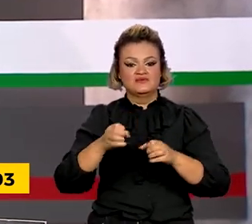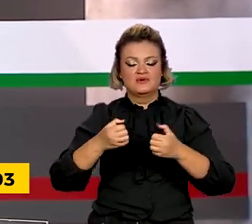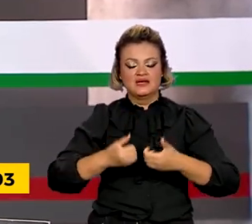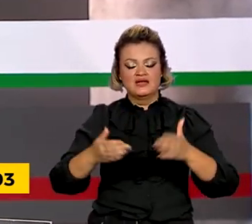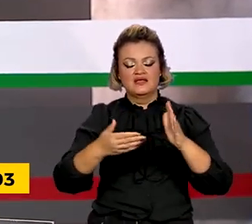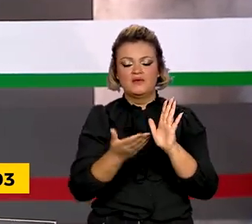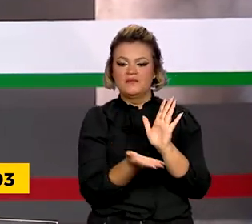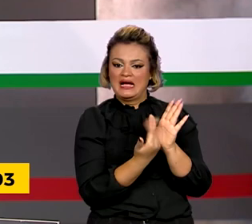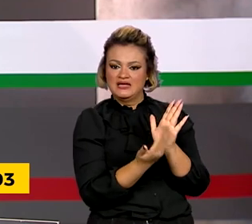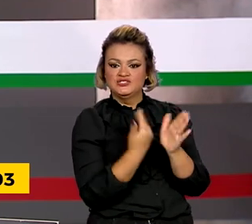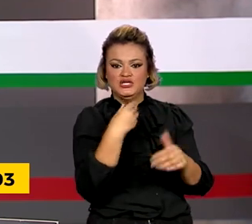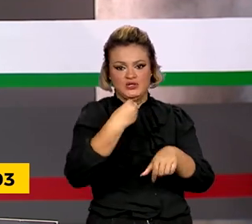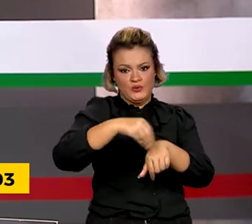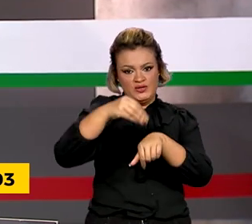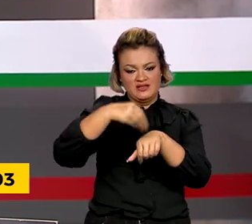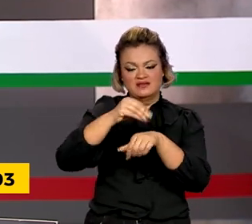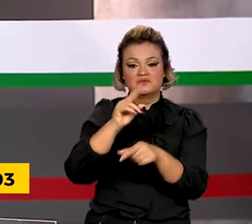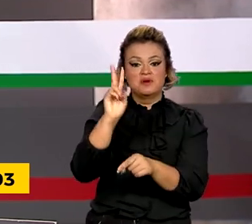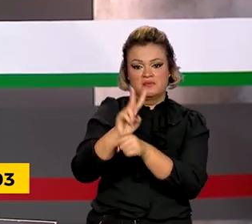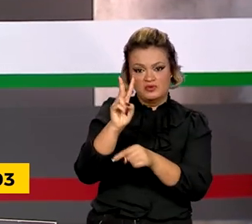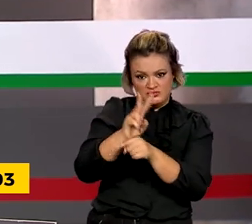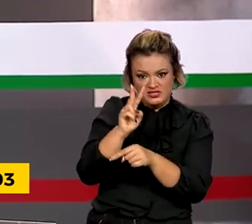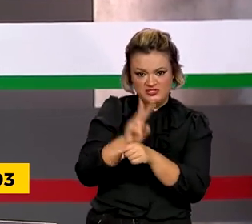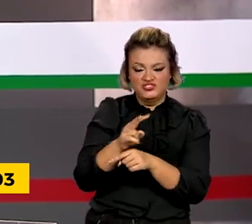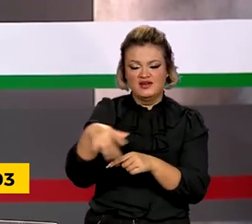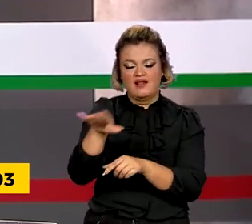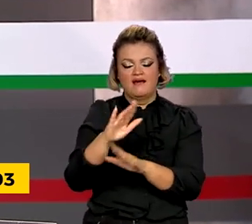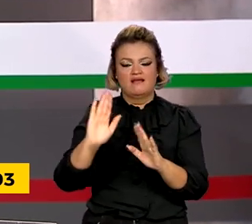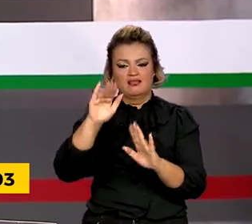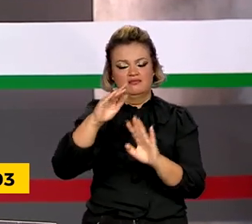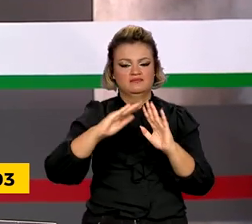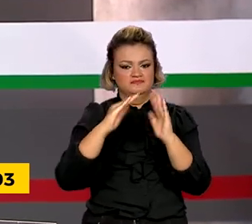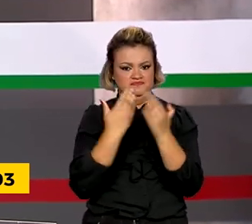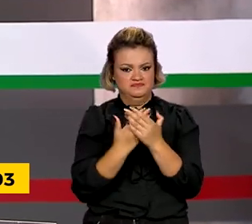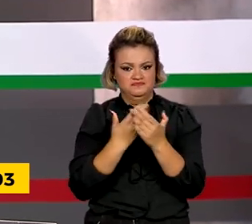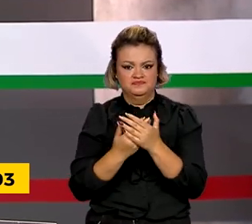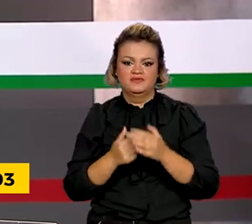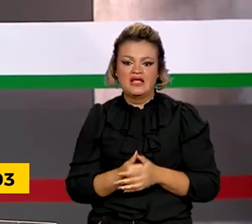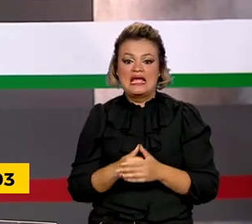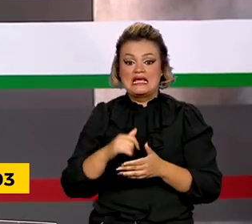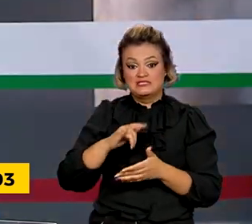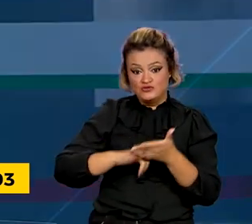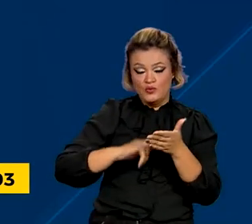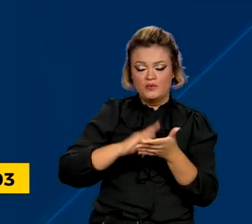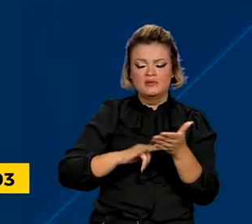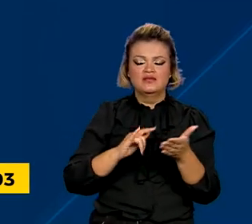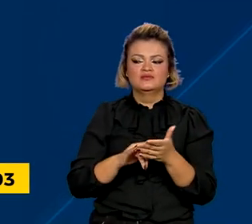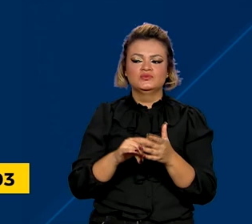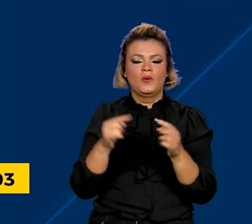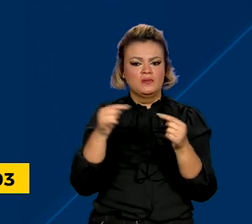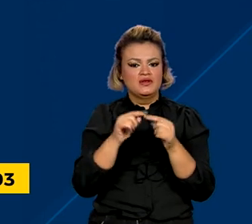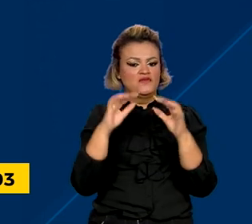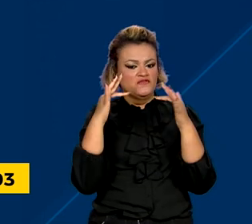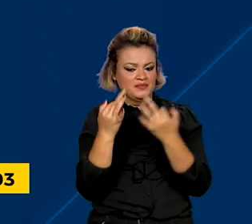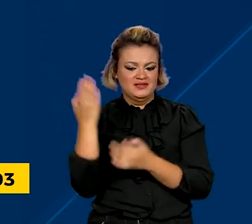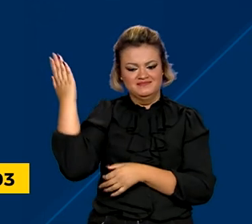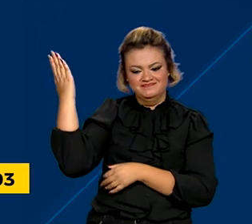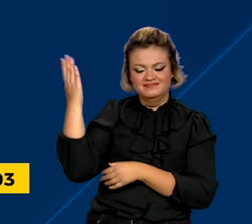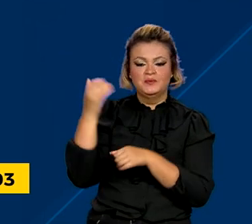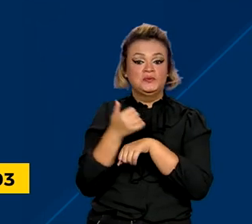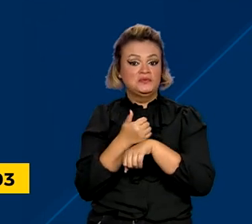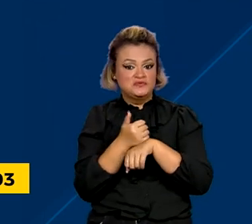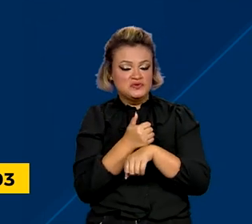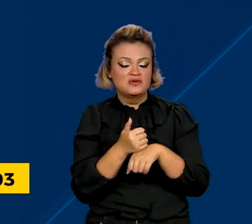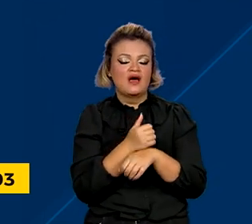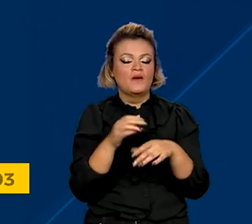cartilha com orientações para a proteção e a segurança no ambiente escolar. O documento é para famílias, profissionais e